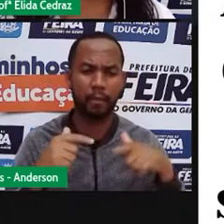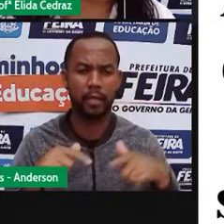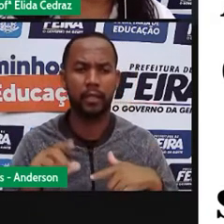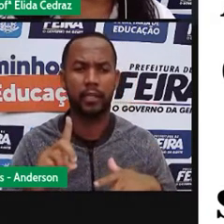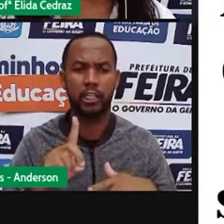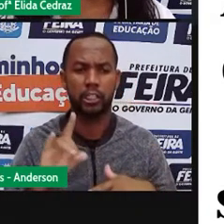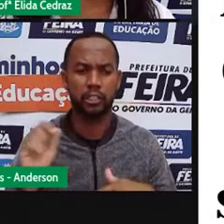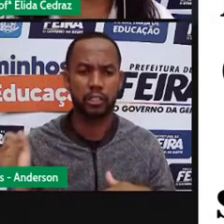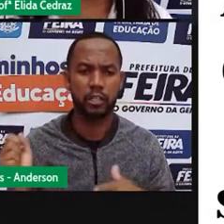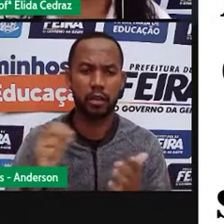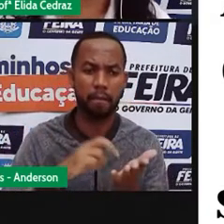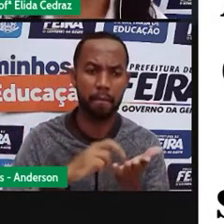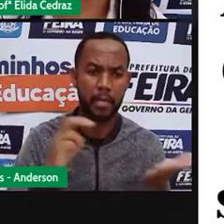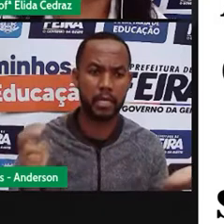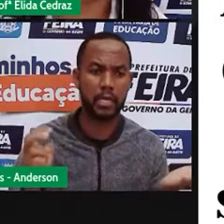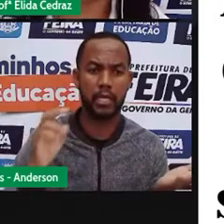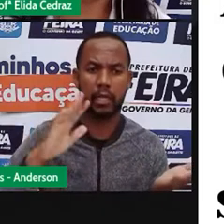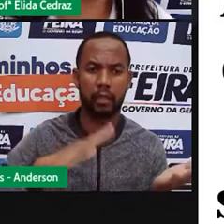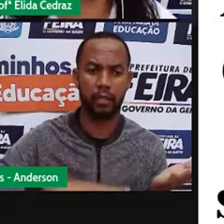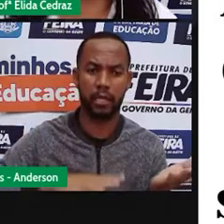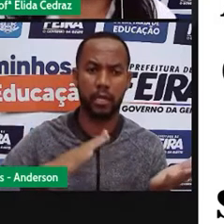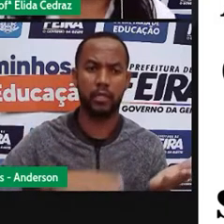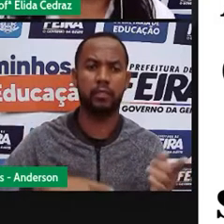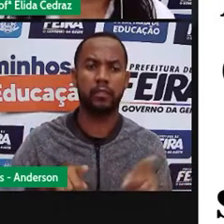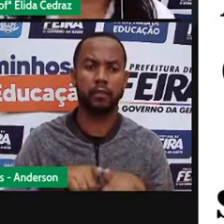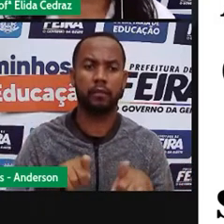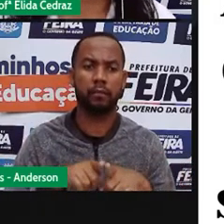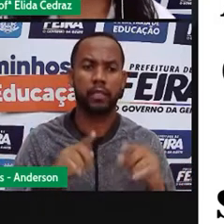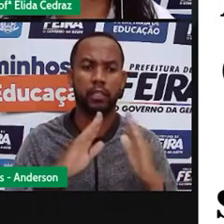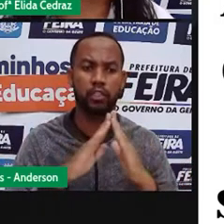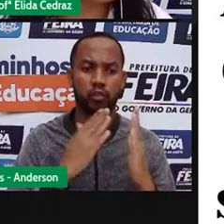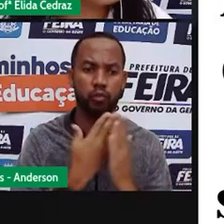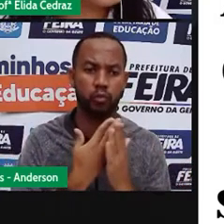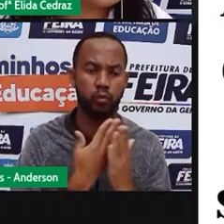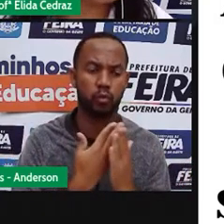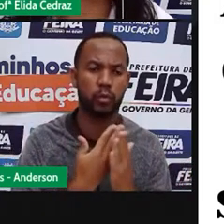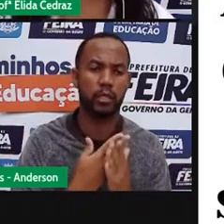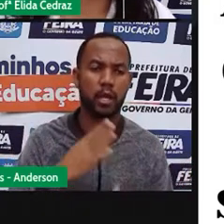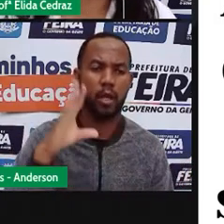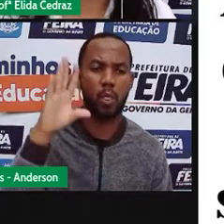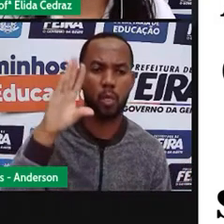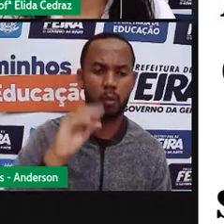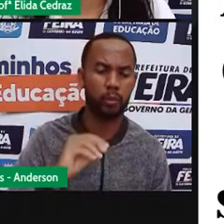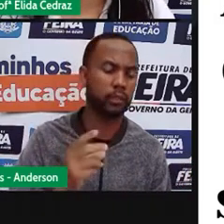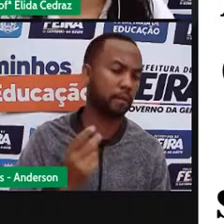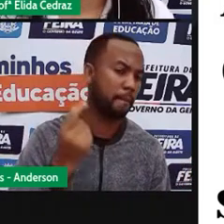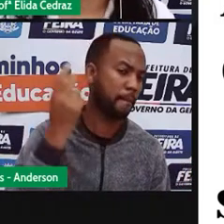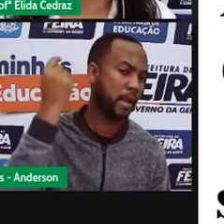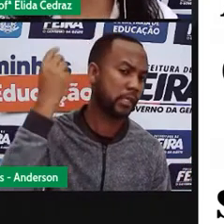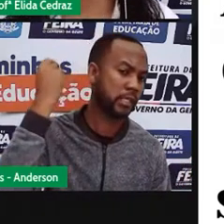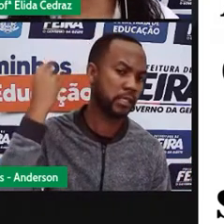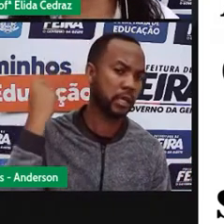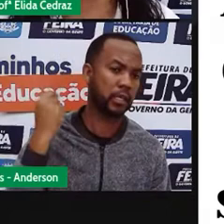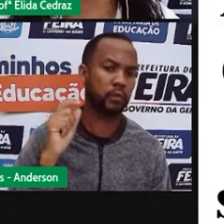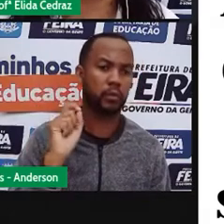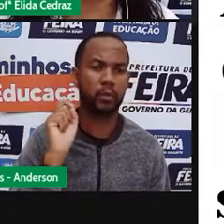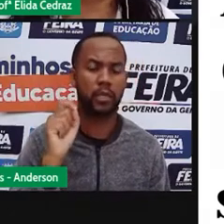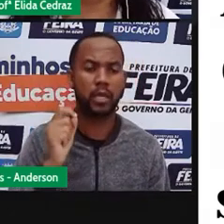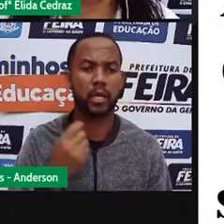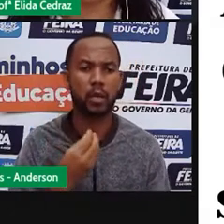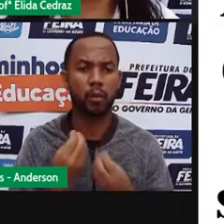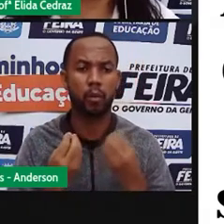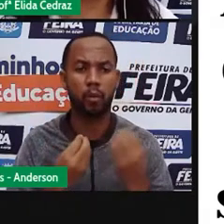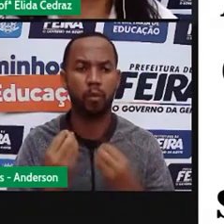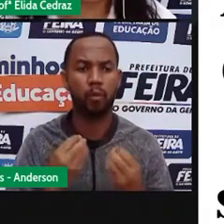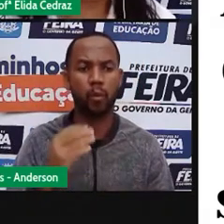período da manhã e da tarde, e estudam à noite. E antigamente, bem antigamente, o período da